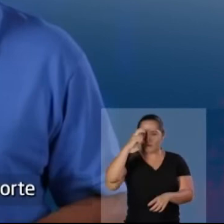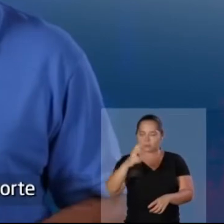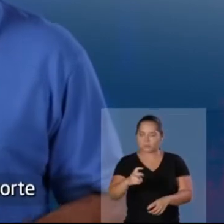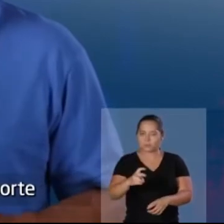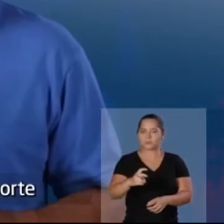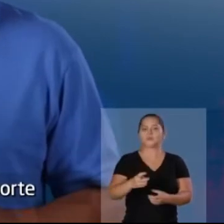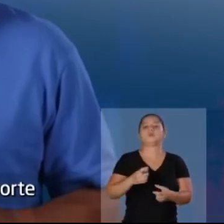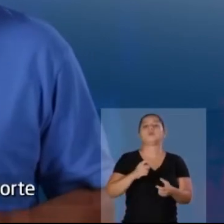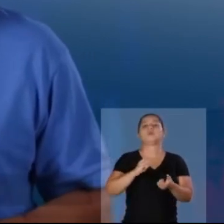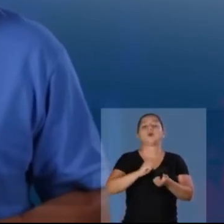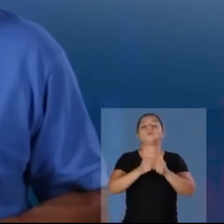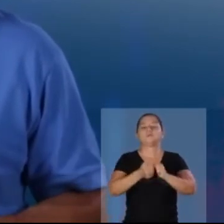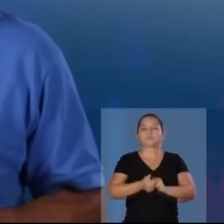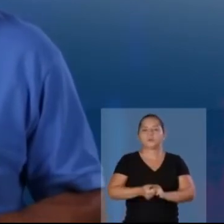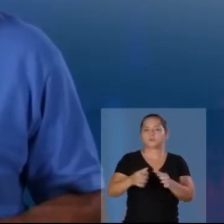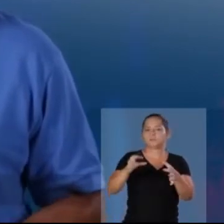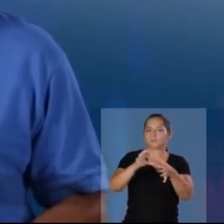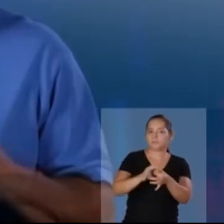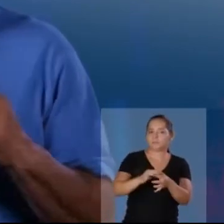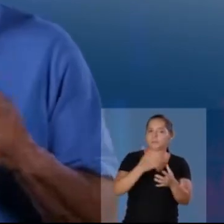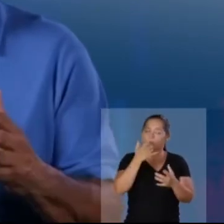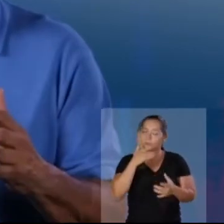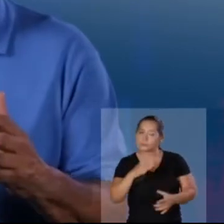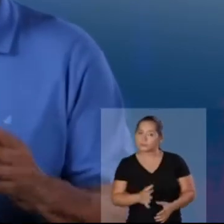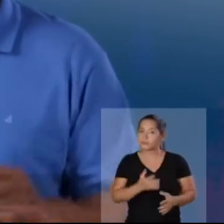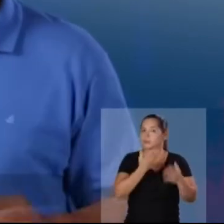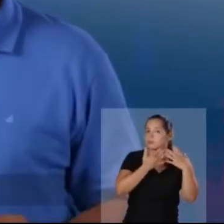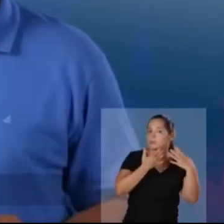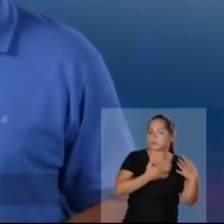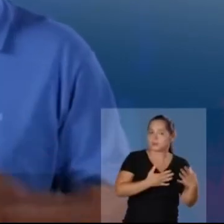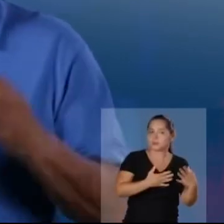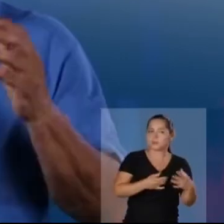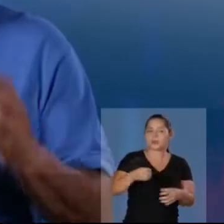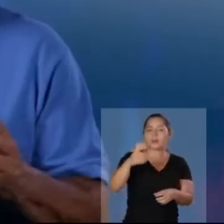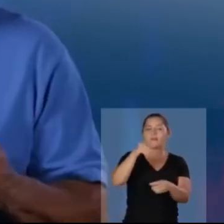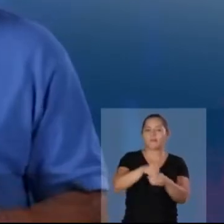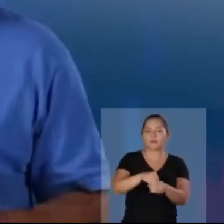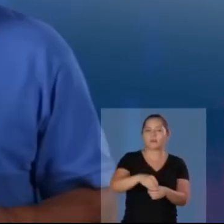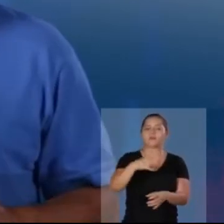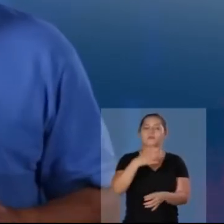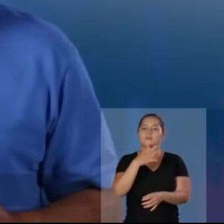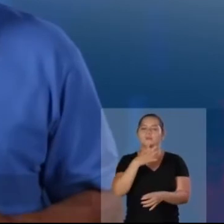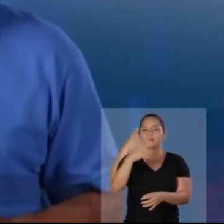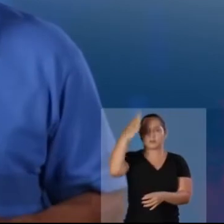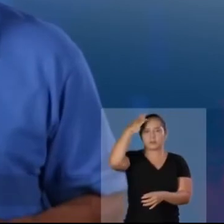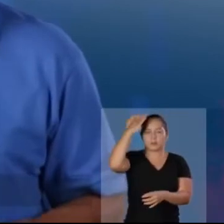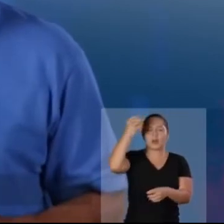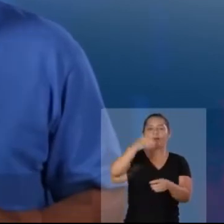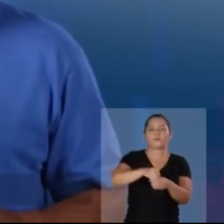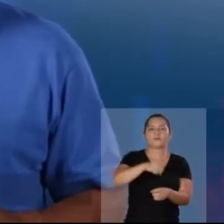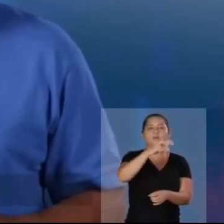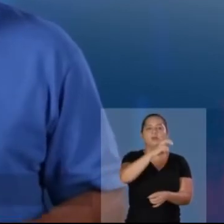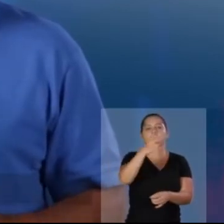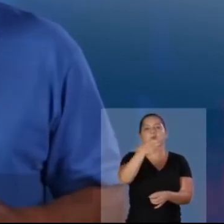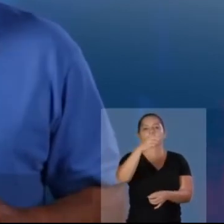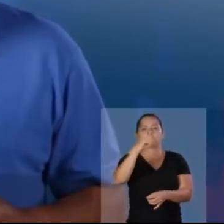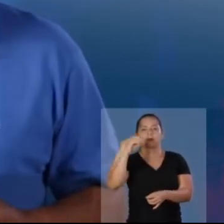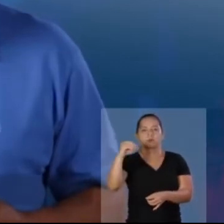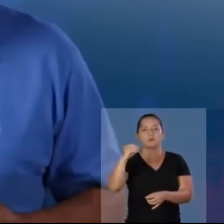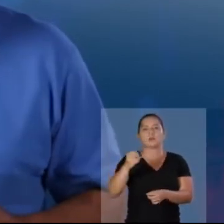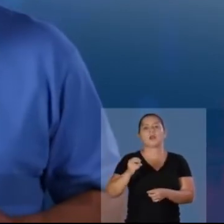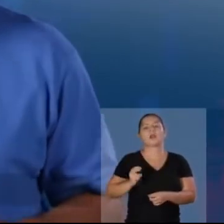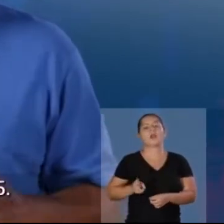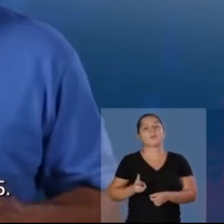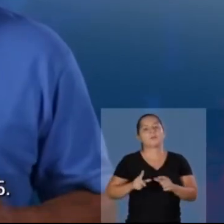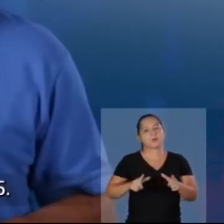a cultura e o esporte como meio de integração de crianças e adolescentes. Vote em quem conhece o Pará. Vote 5